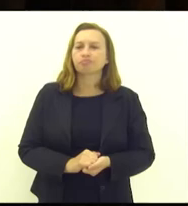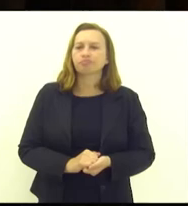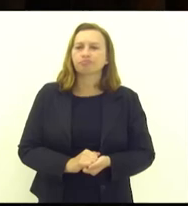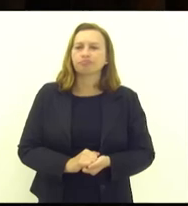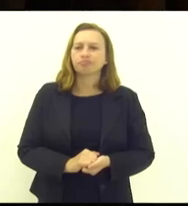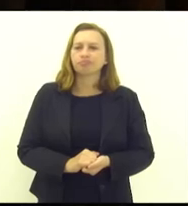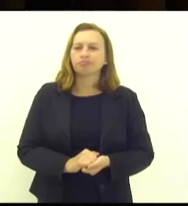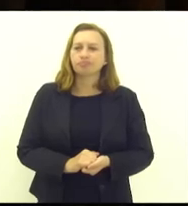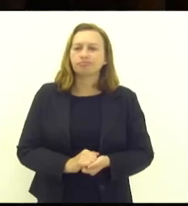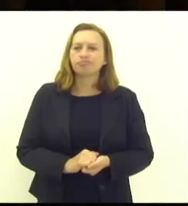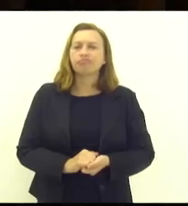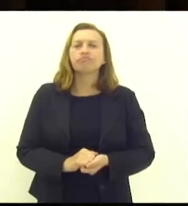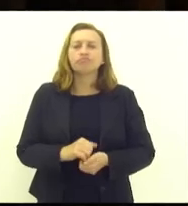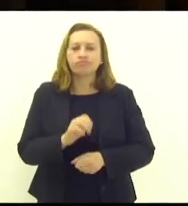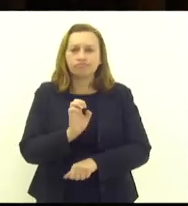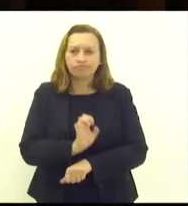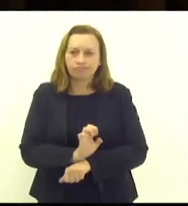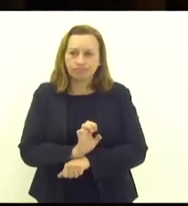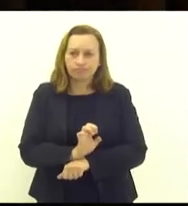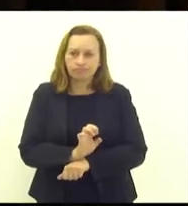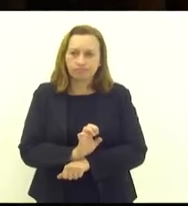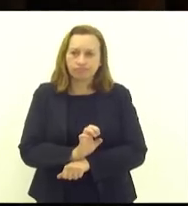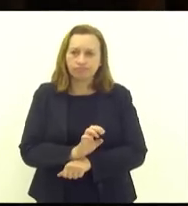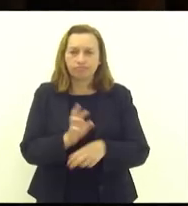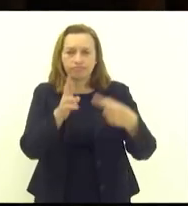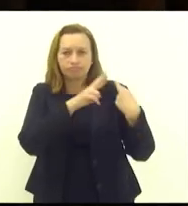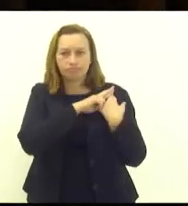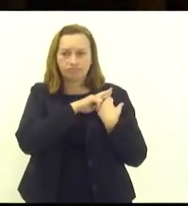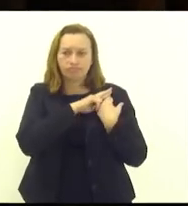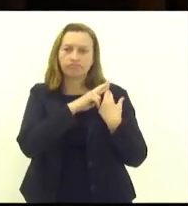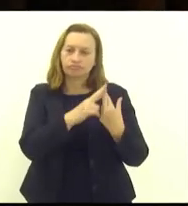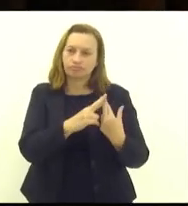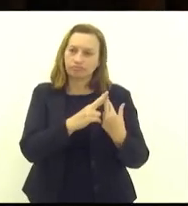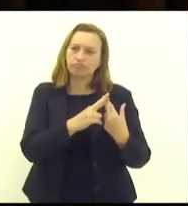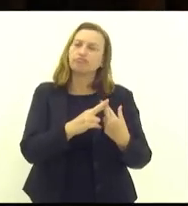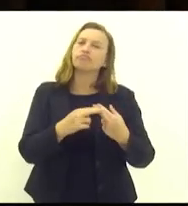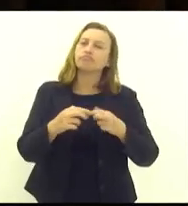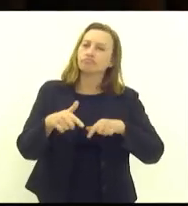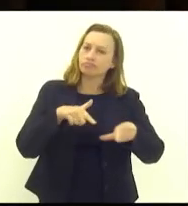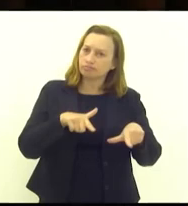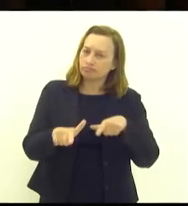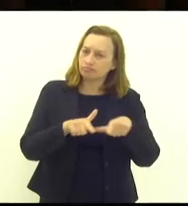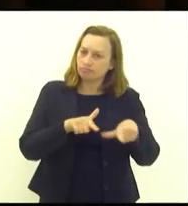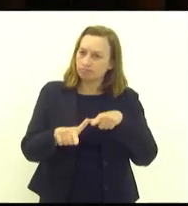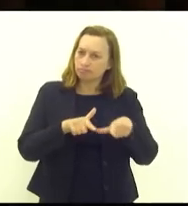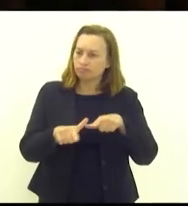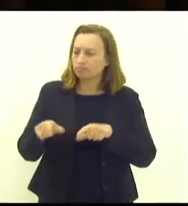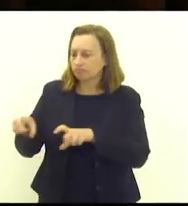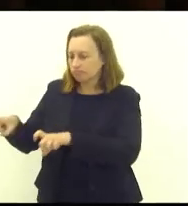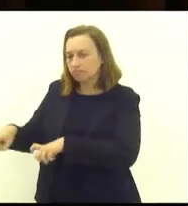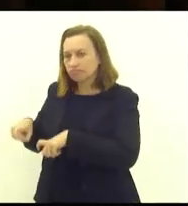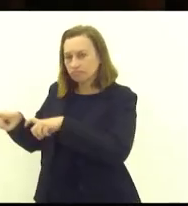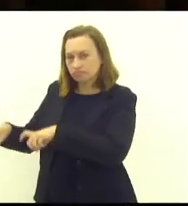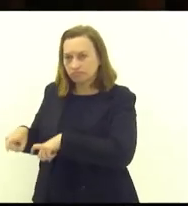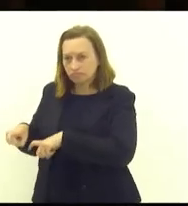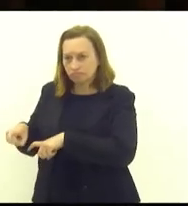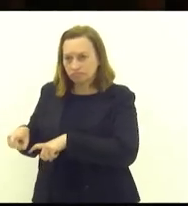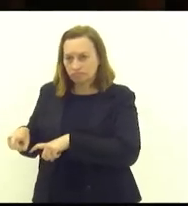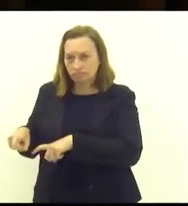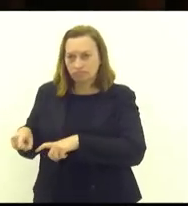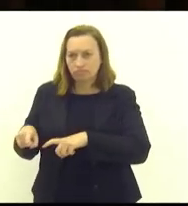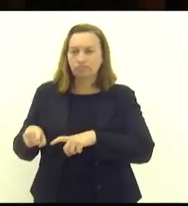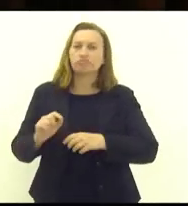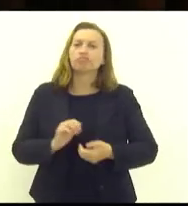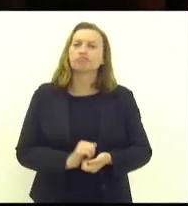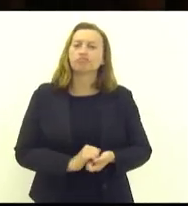que o Estado assume esse serviço no interior atendendo